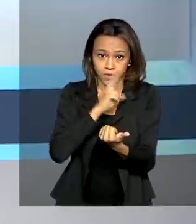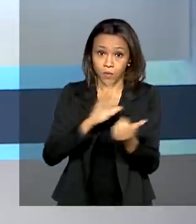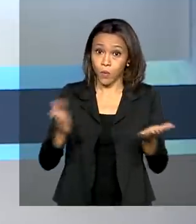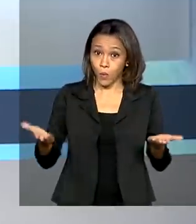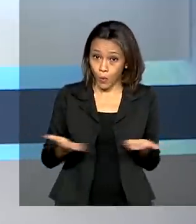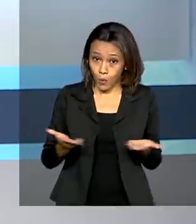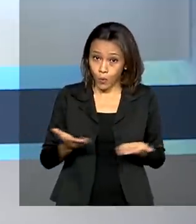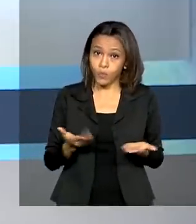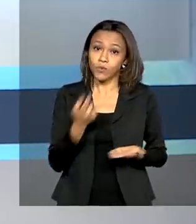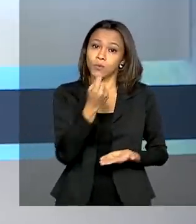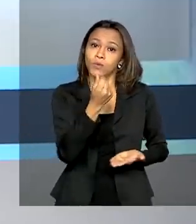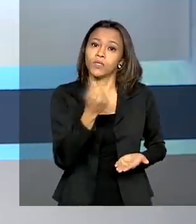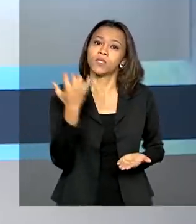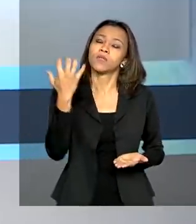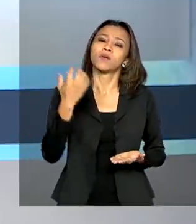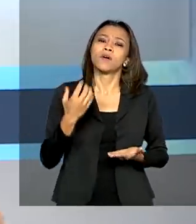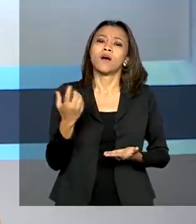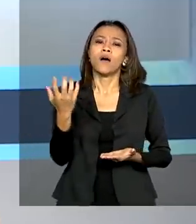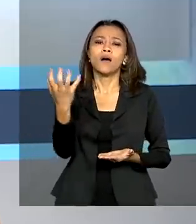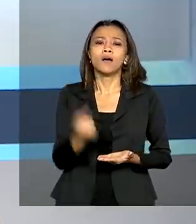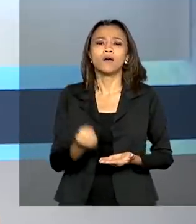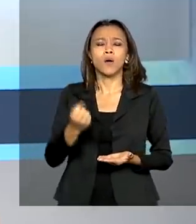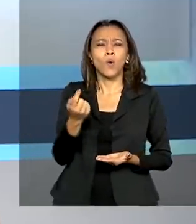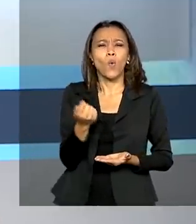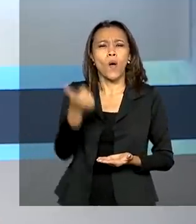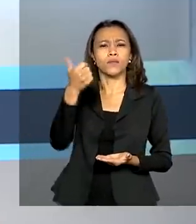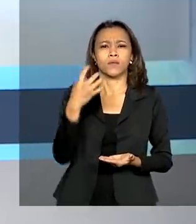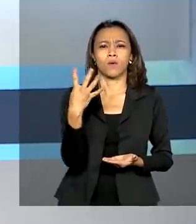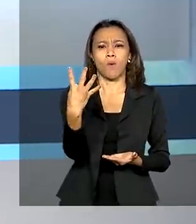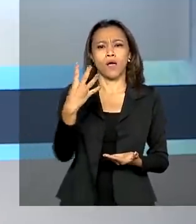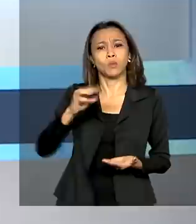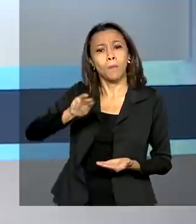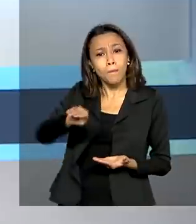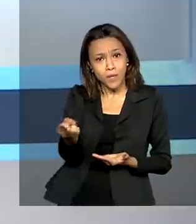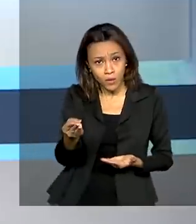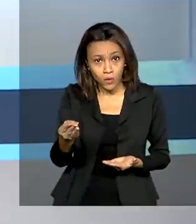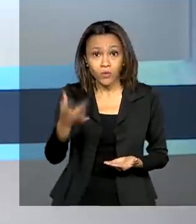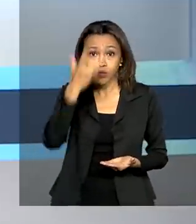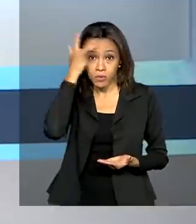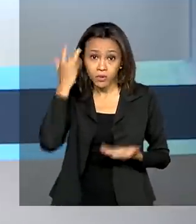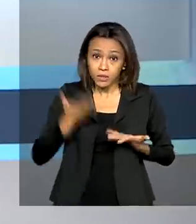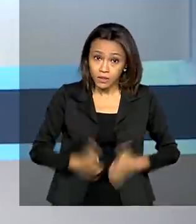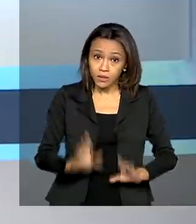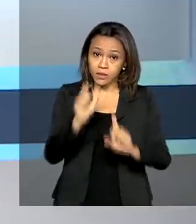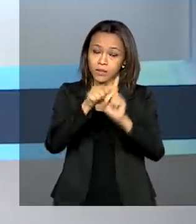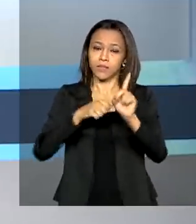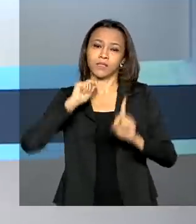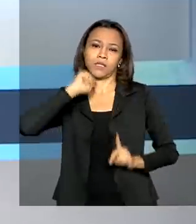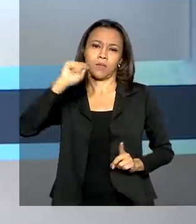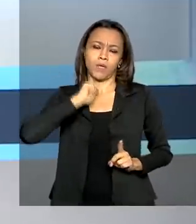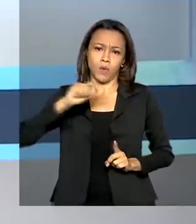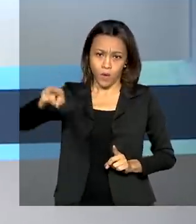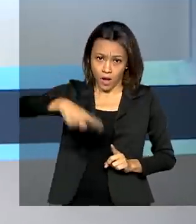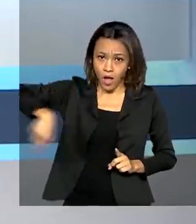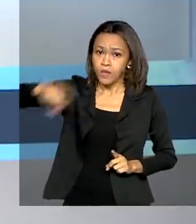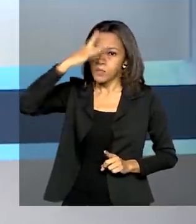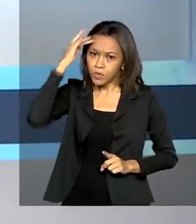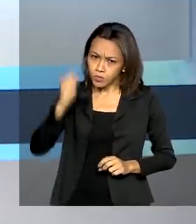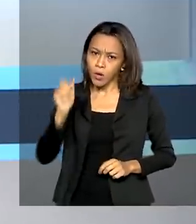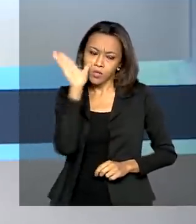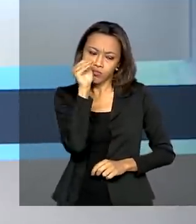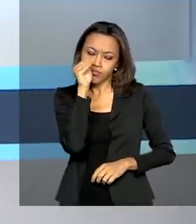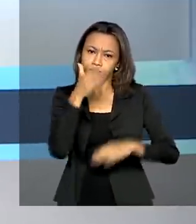benefício será liberado para quase 4 milhões de pessoas nascidas em abril. Os trabalhadores podem consultar a situação do